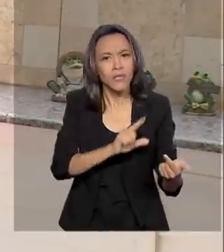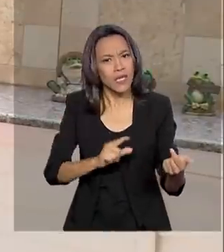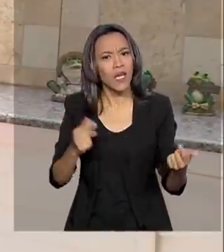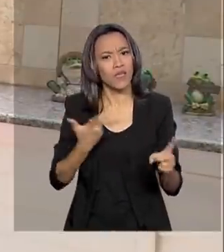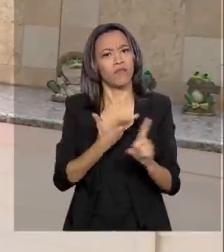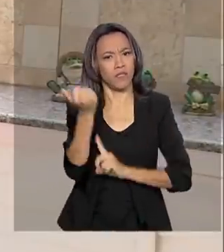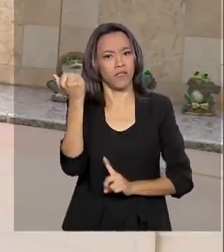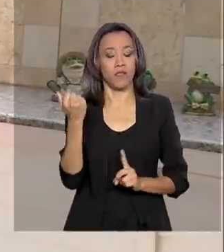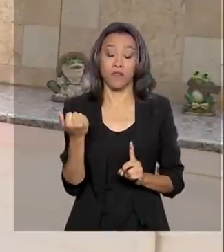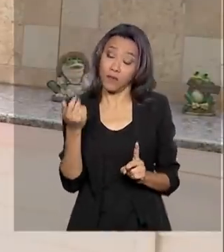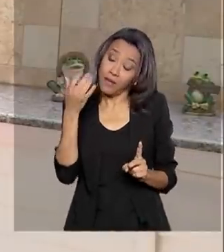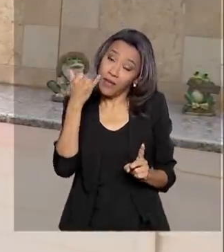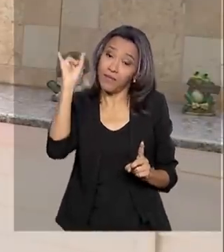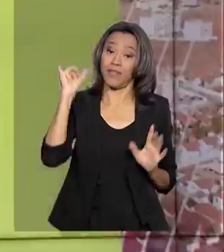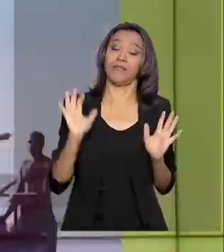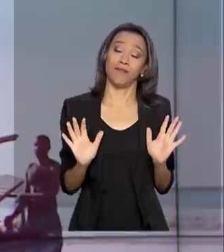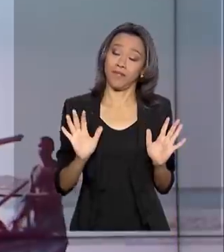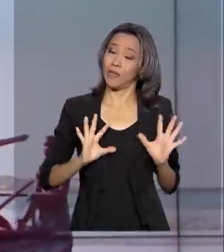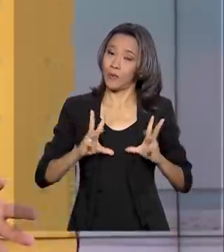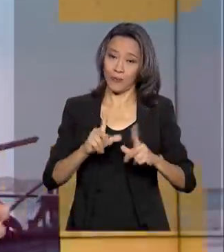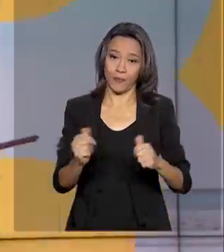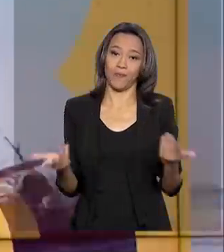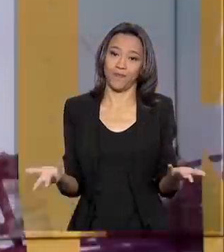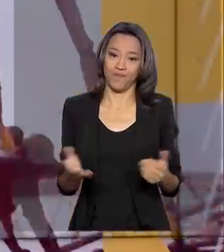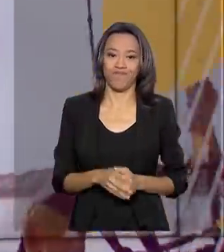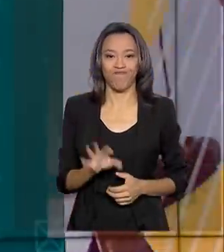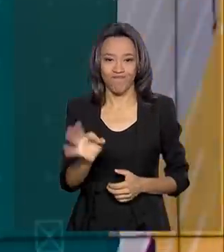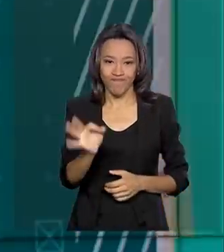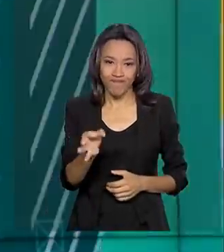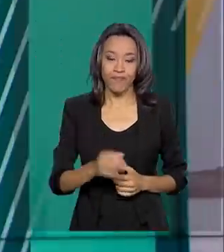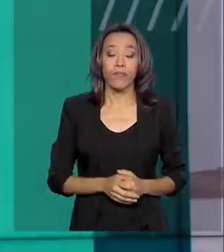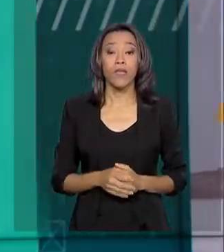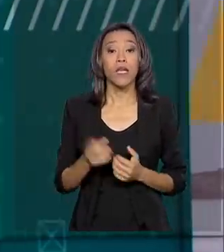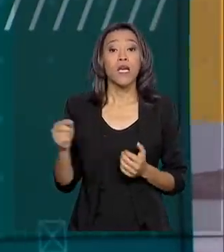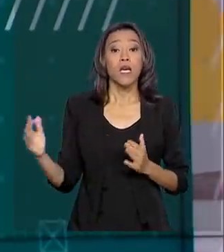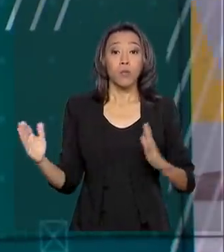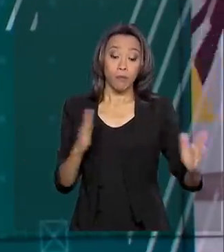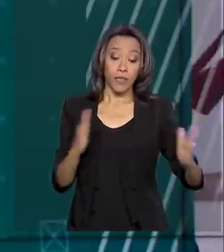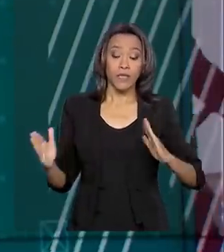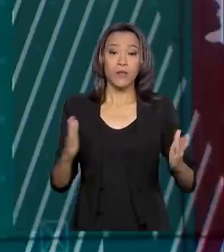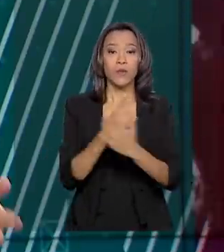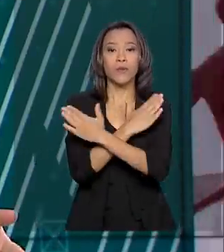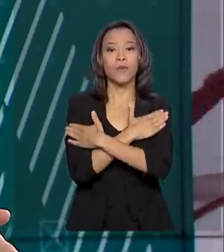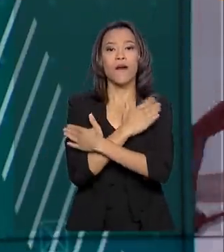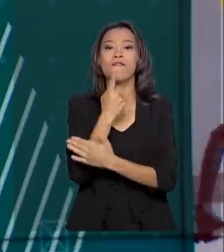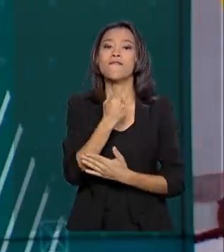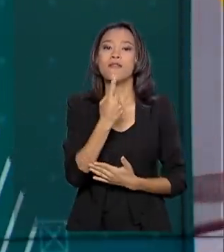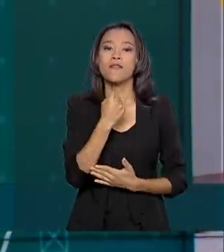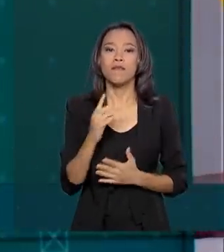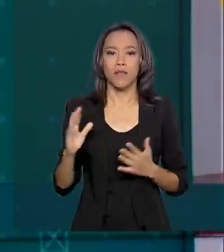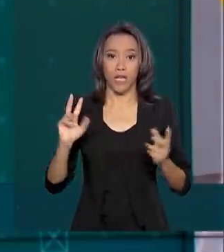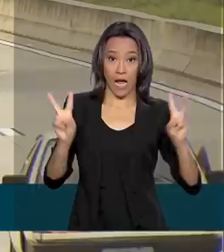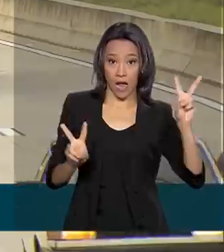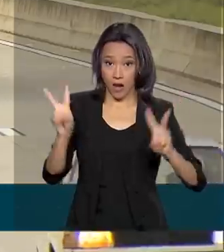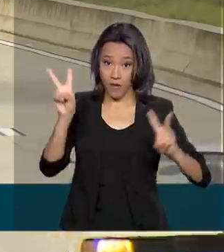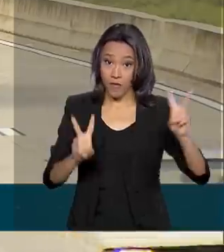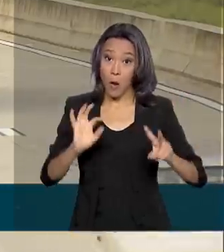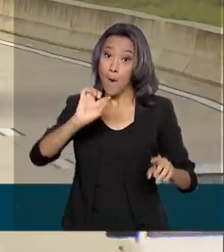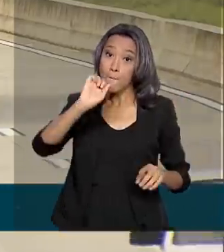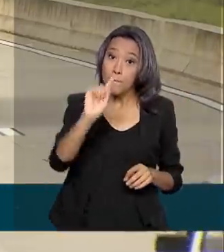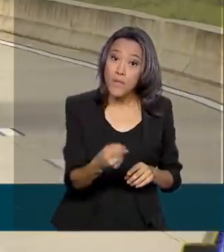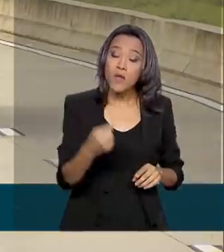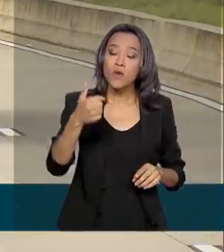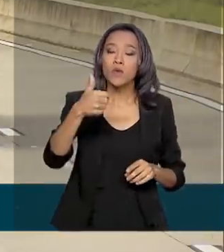A prevenção é tudo, gente. É isso aí. Bem, no feriado de carnaval foram registrados 1.210